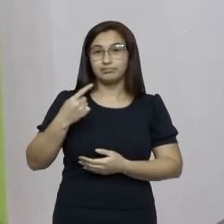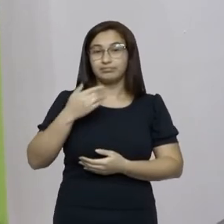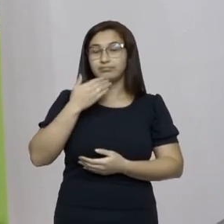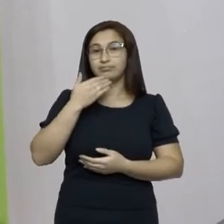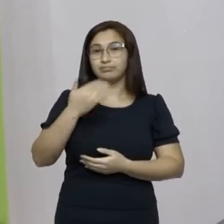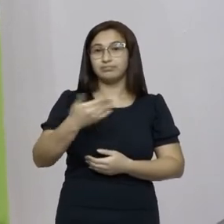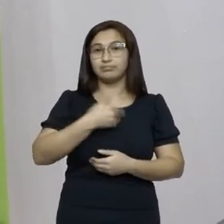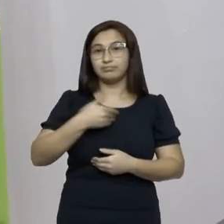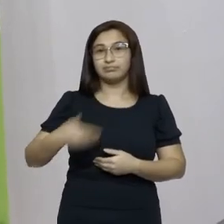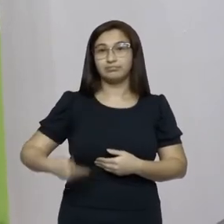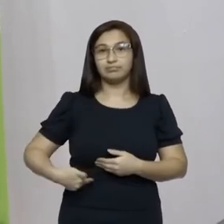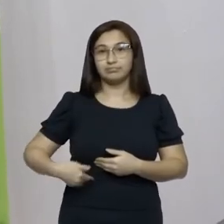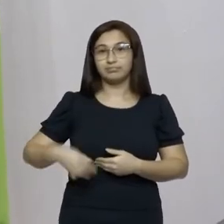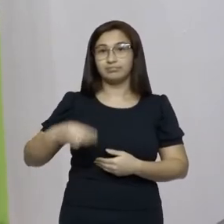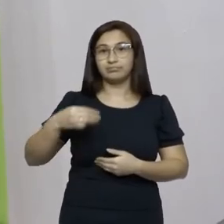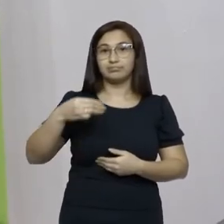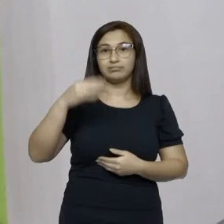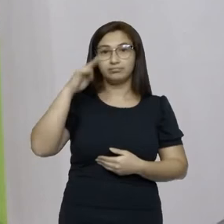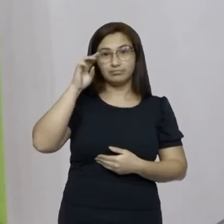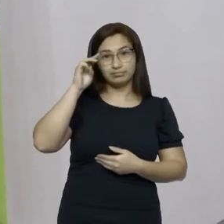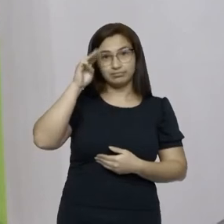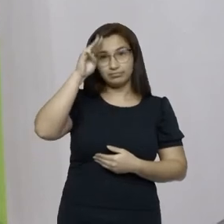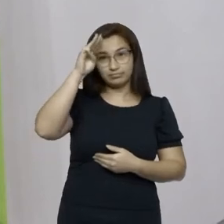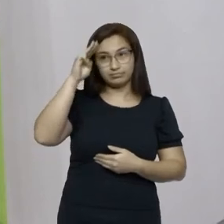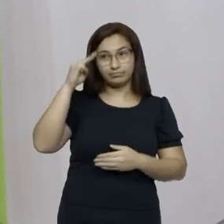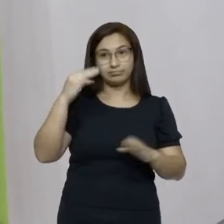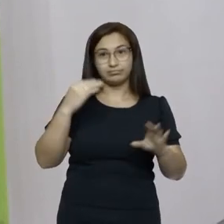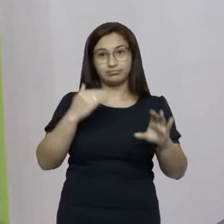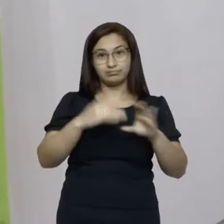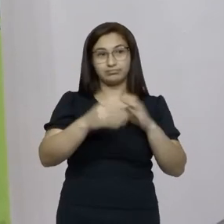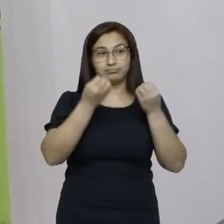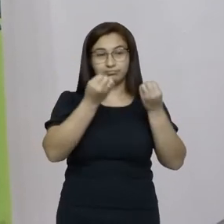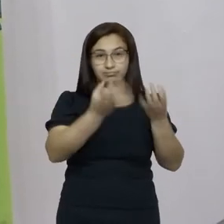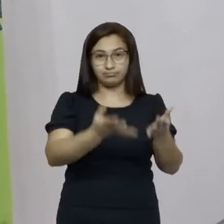governador Moisés recebeu em Mons quando